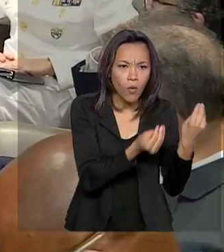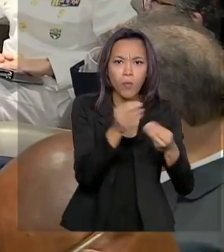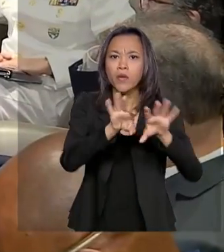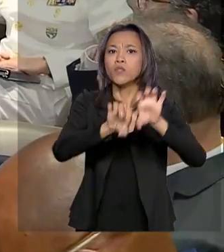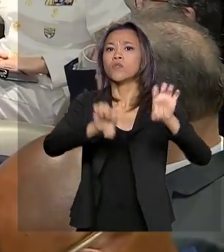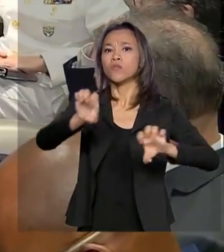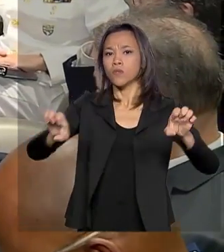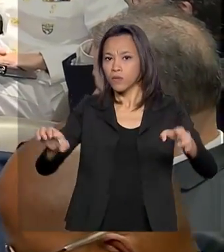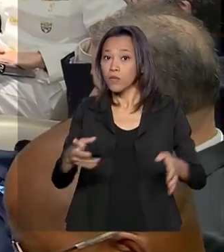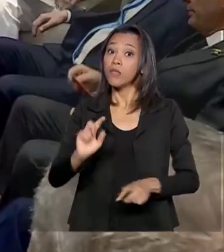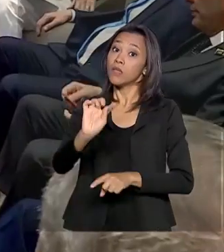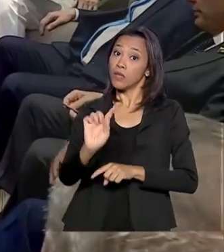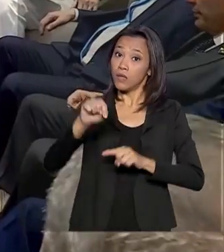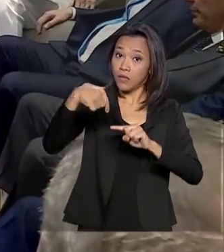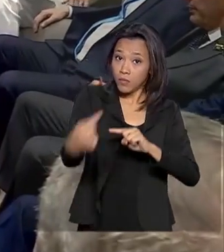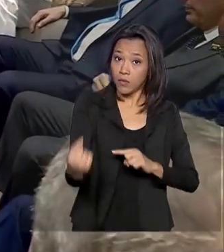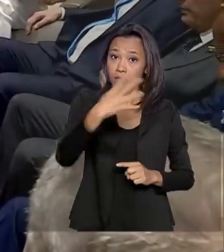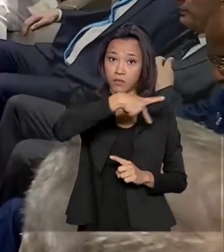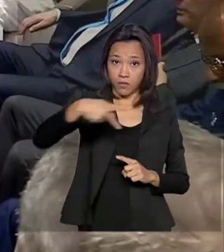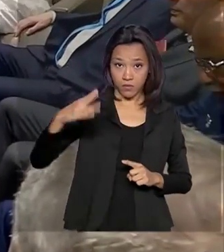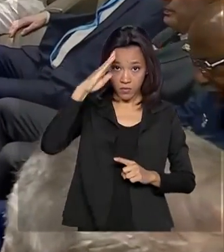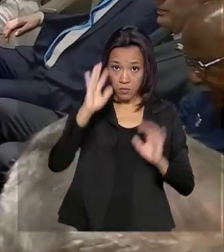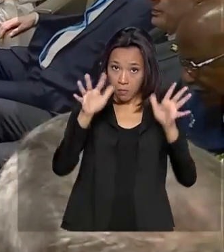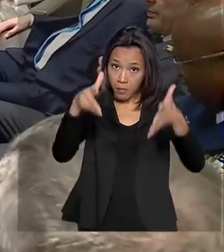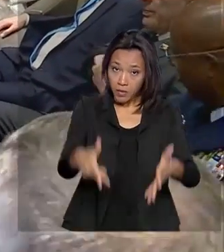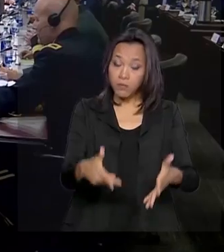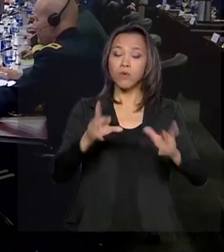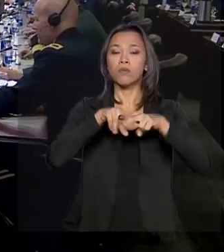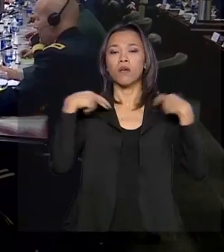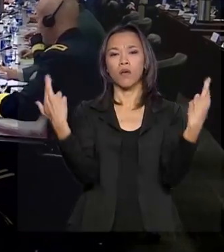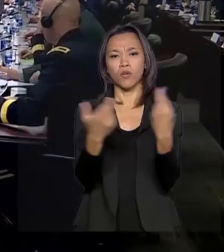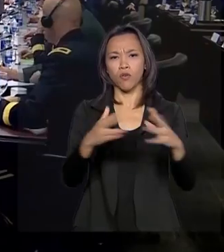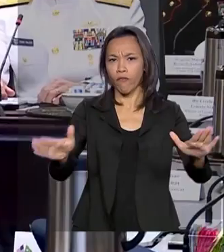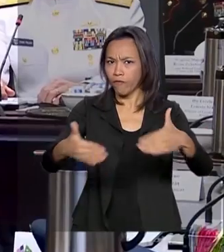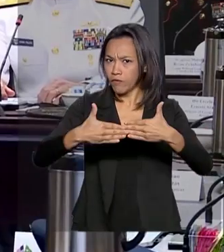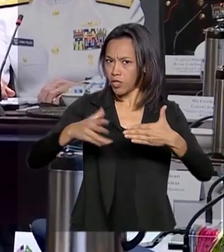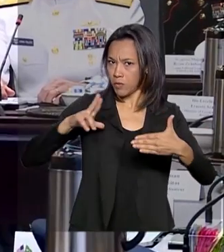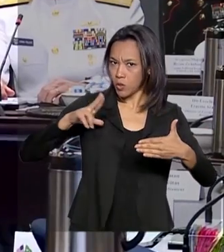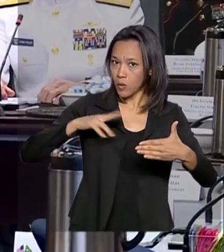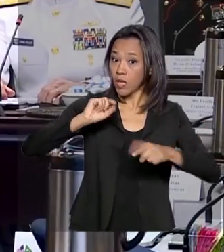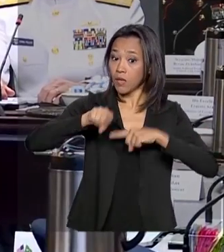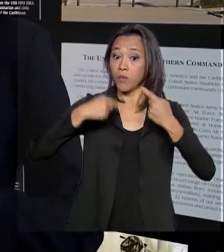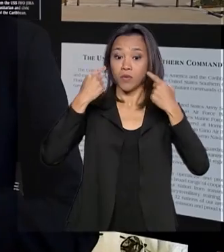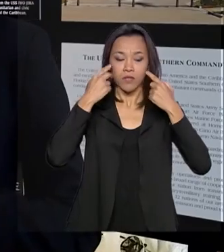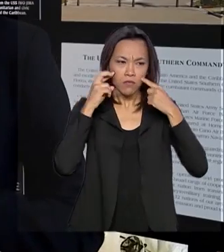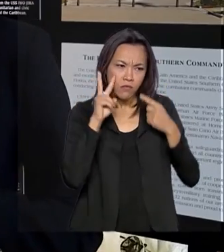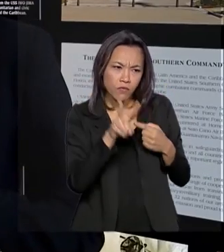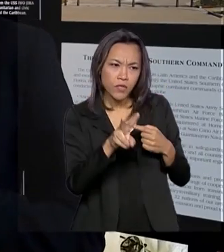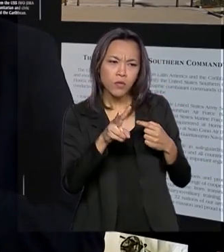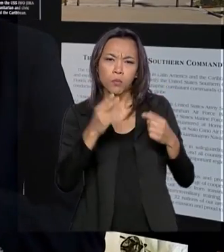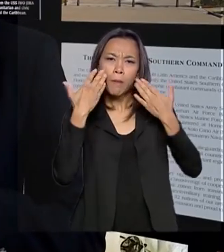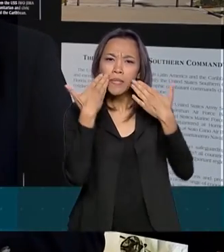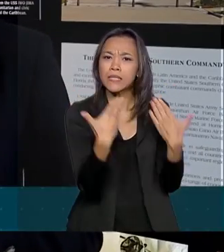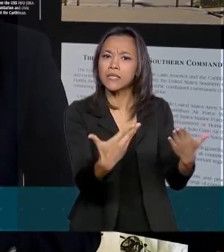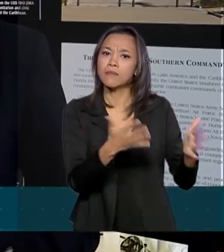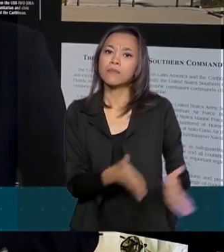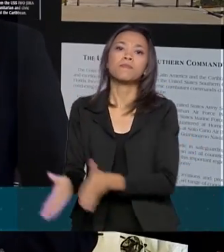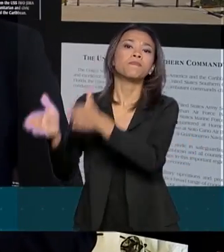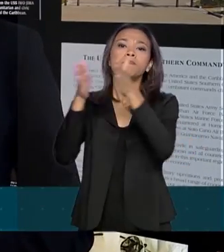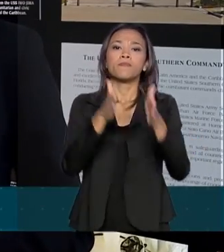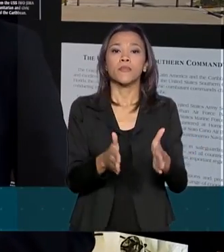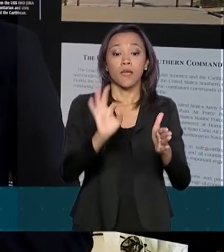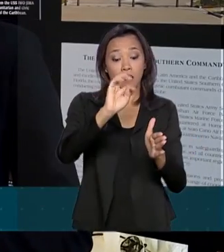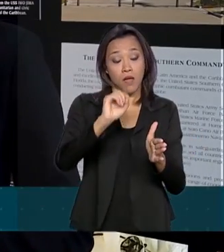Em seguida, o presidente participou de uma reunião fechada e depois acompanhou uma apresentação. A possibilidade de desenvolver